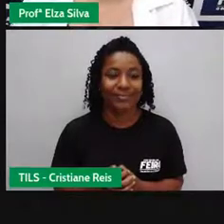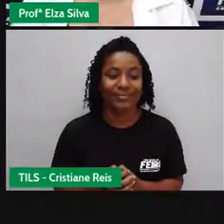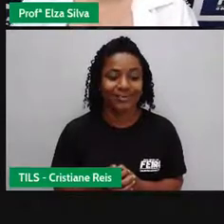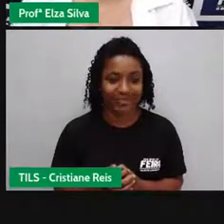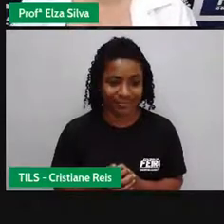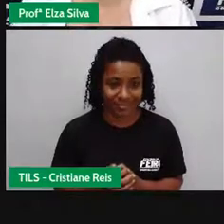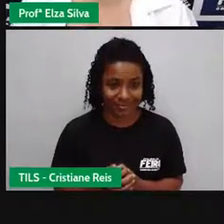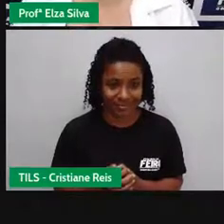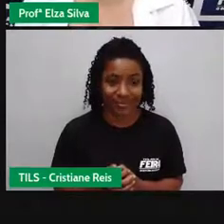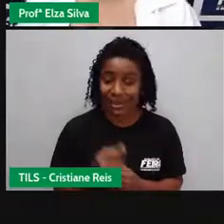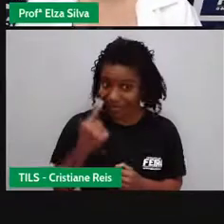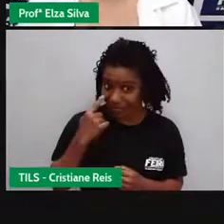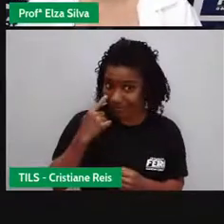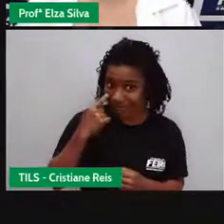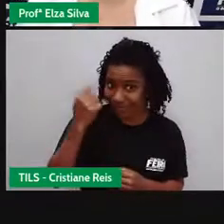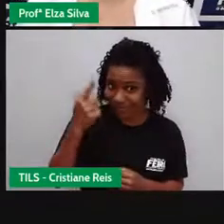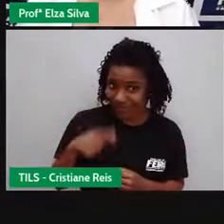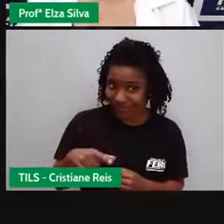Vamos lá!